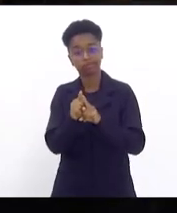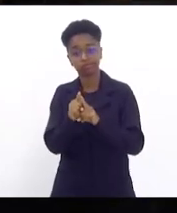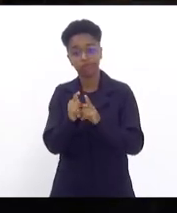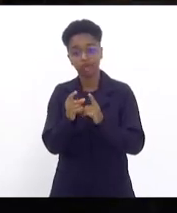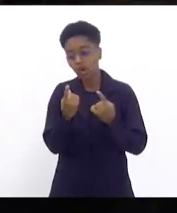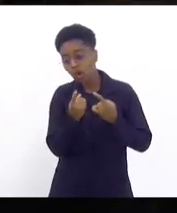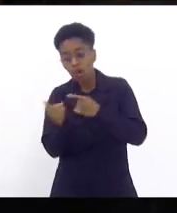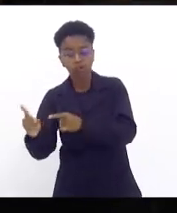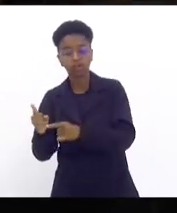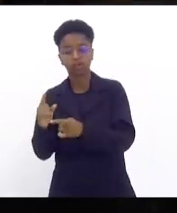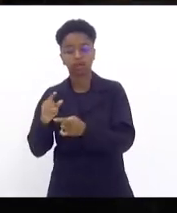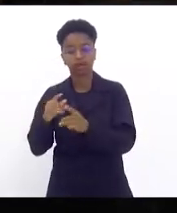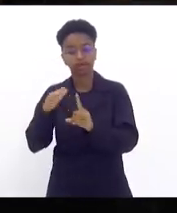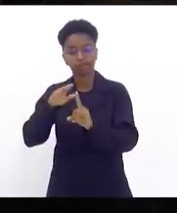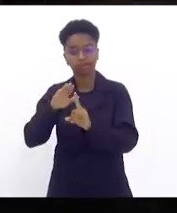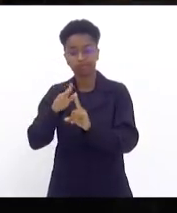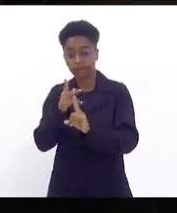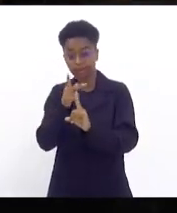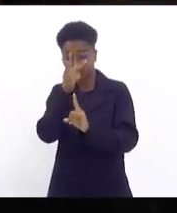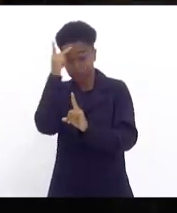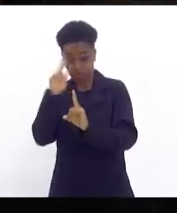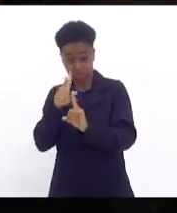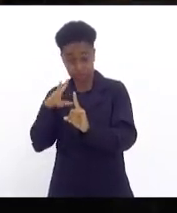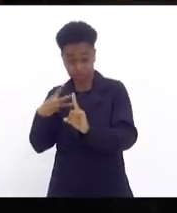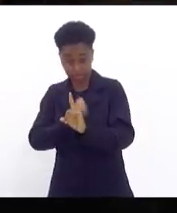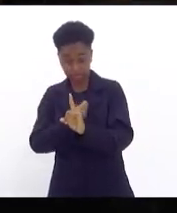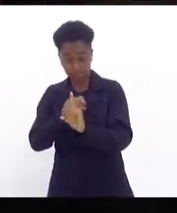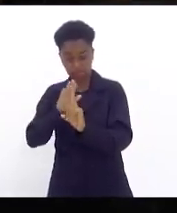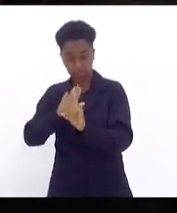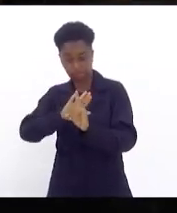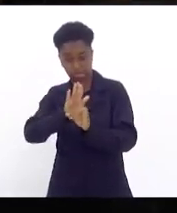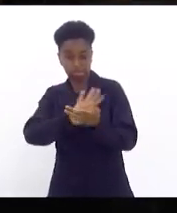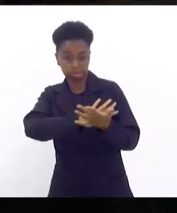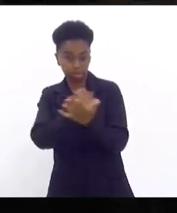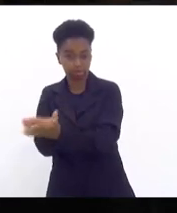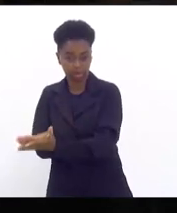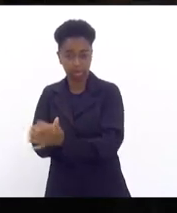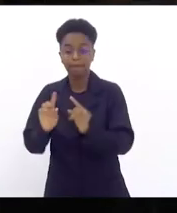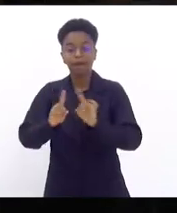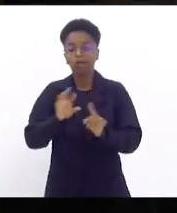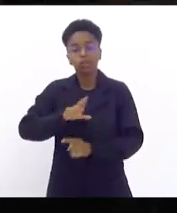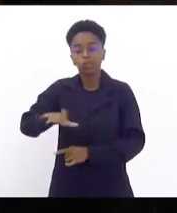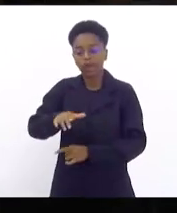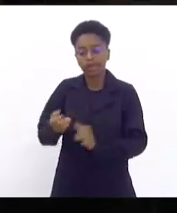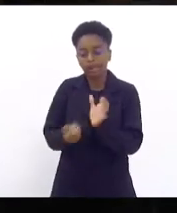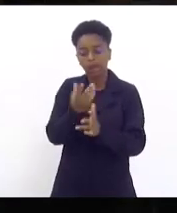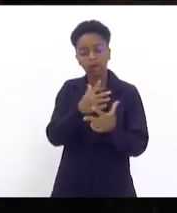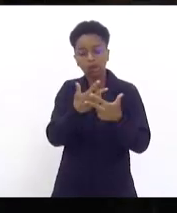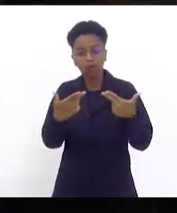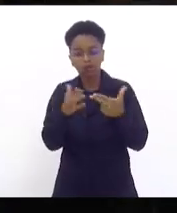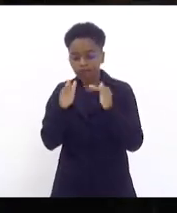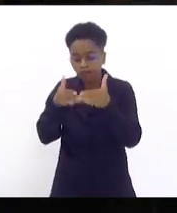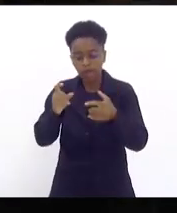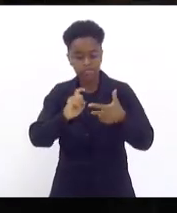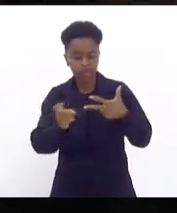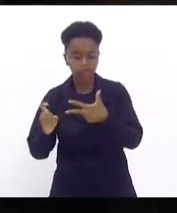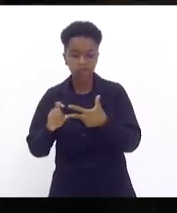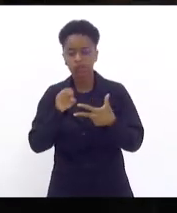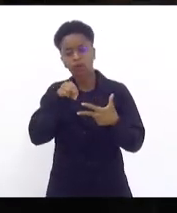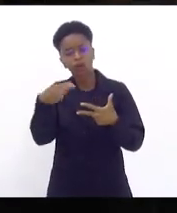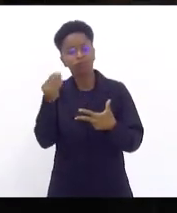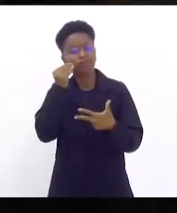É uma atualização no projeto. Não criava obrigações para o executivo e não avançava além de